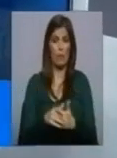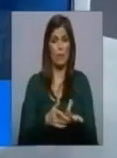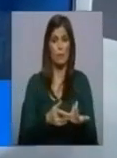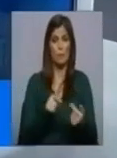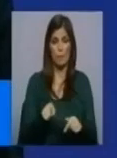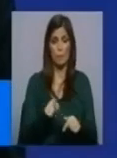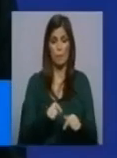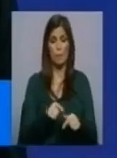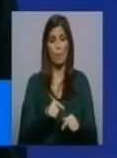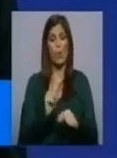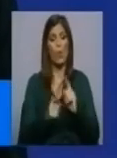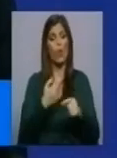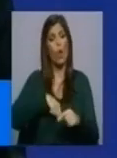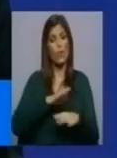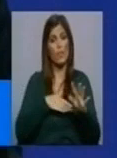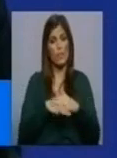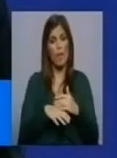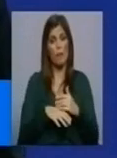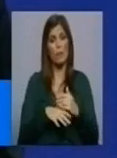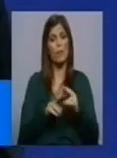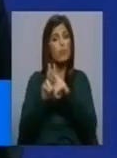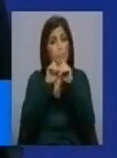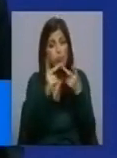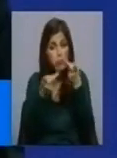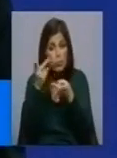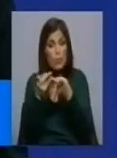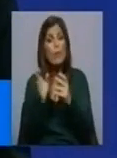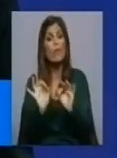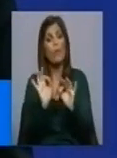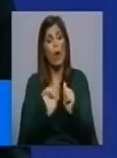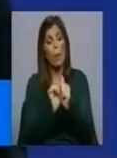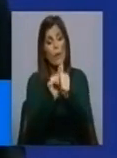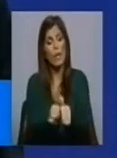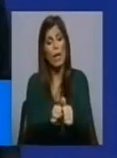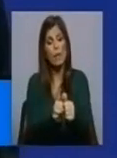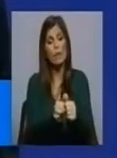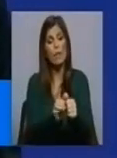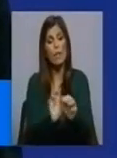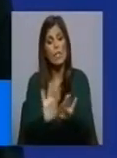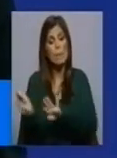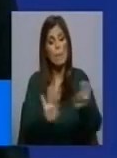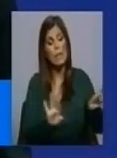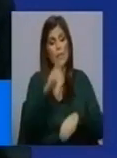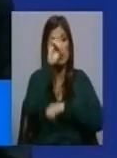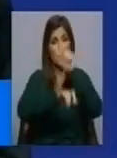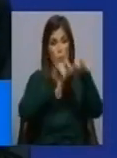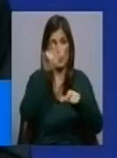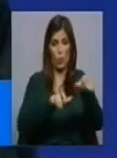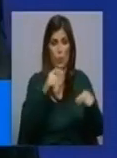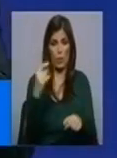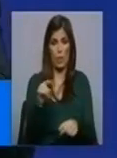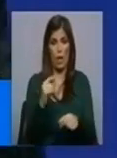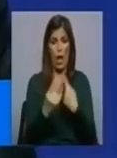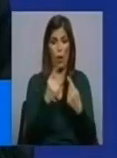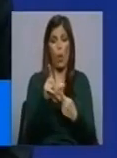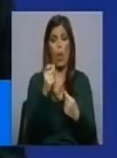Ou seja, aquilo que nós fizemos mais do que o rastreio, foi um rastreio acompanhado da segregação daquelas pessoas que, nomeadamente, em alguns